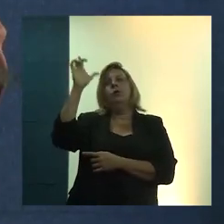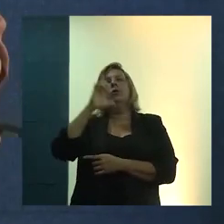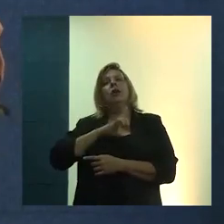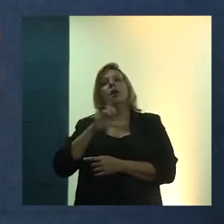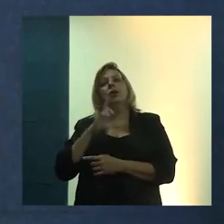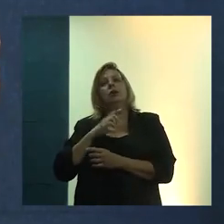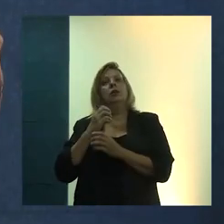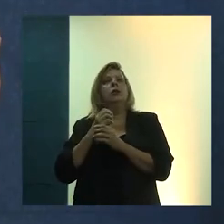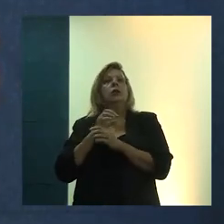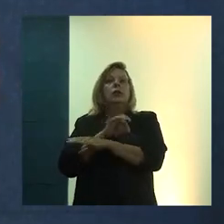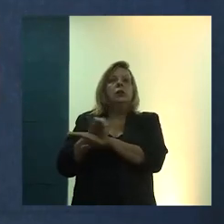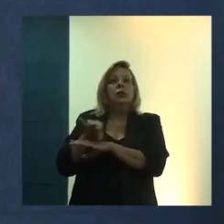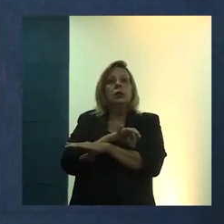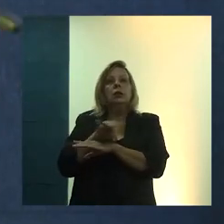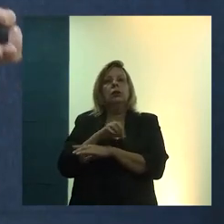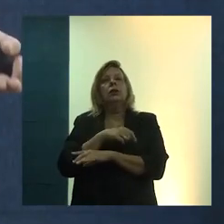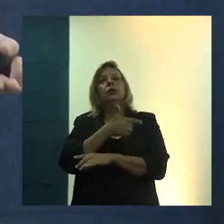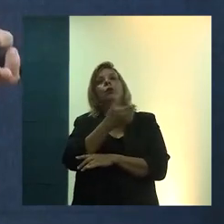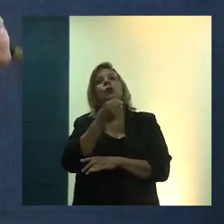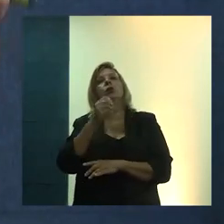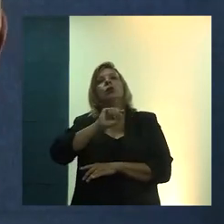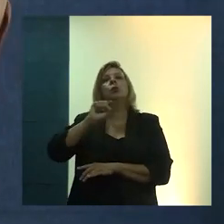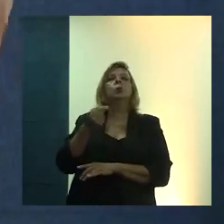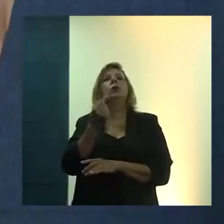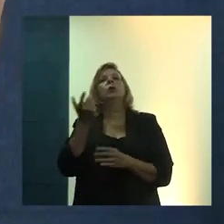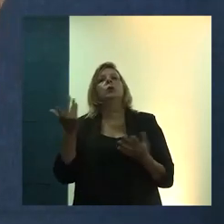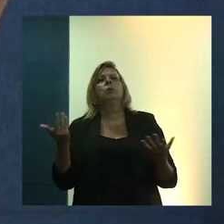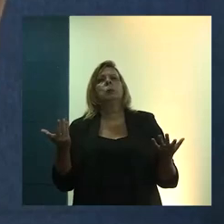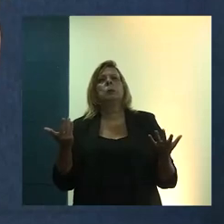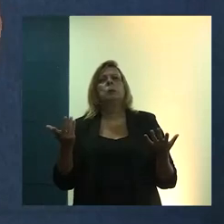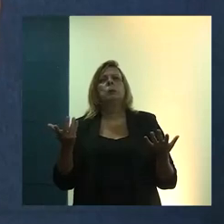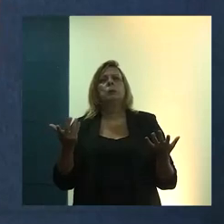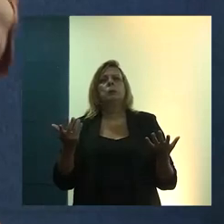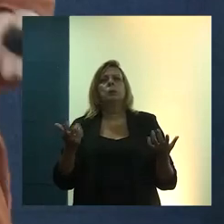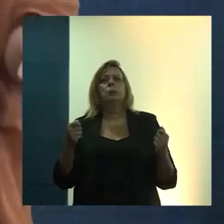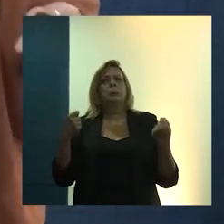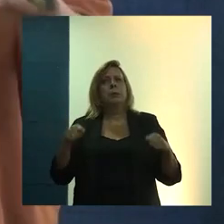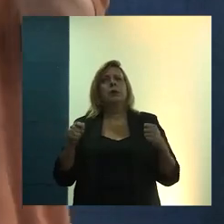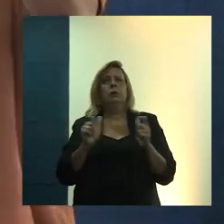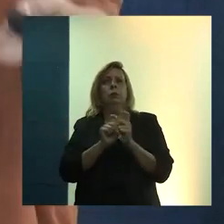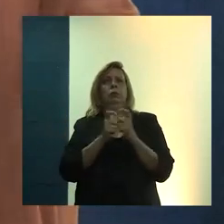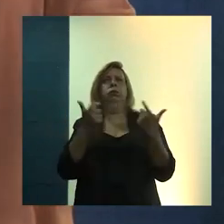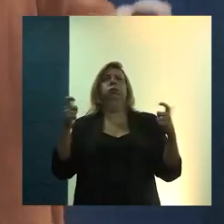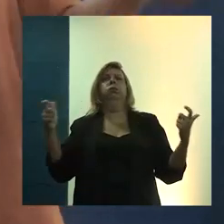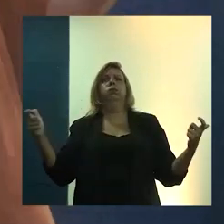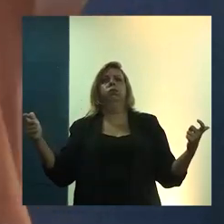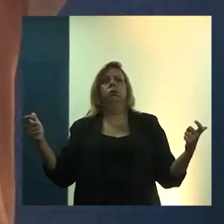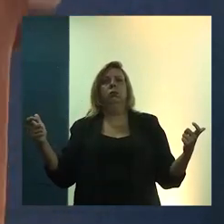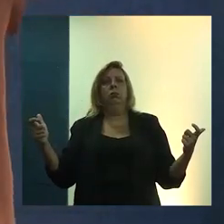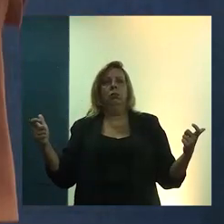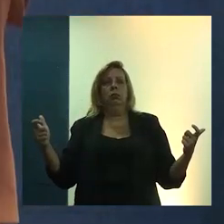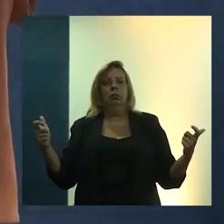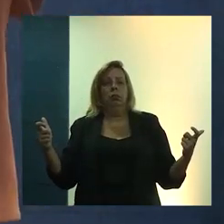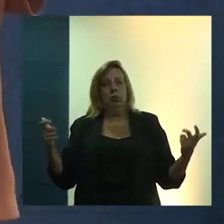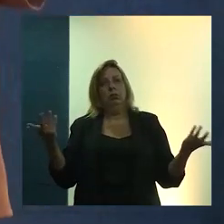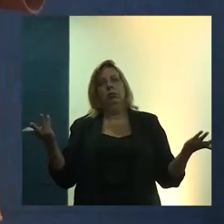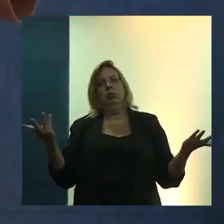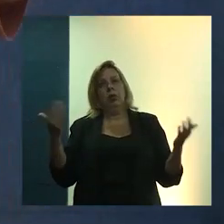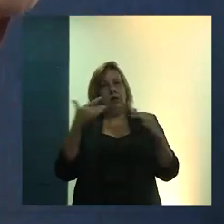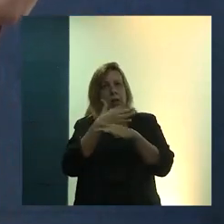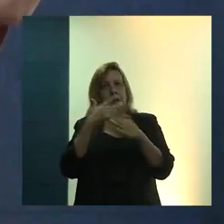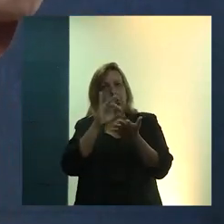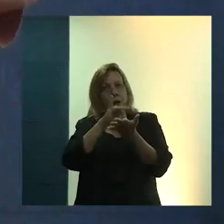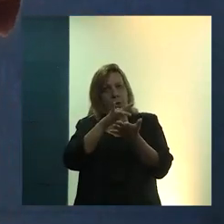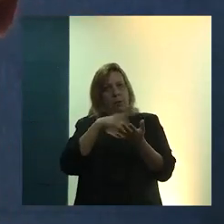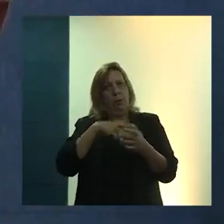mais de 200 mil arquitetos. esse campo precisa ser ampliado. E qual é essa ampliação? A cidade real. Então, a pós